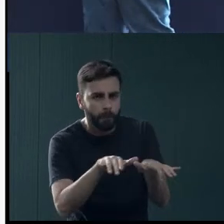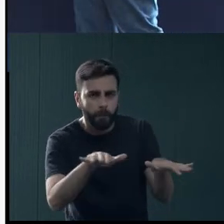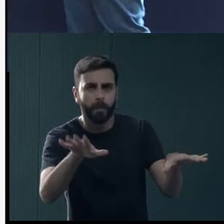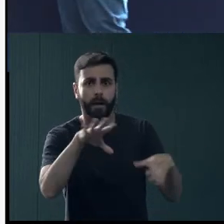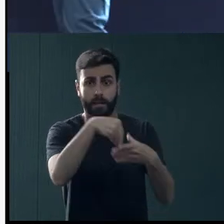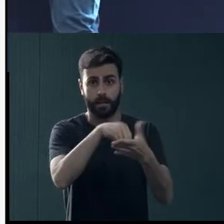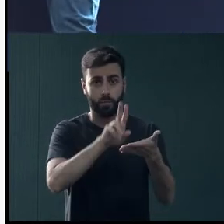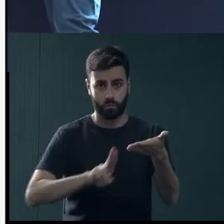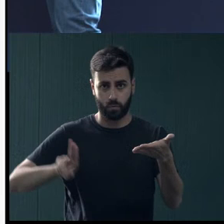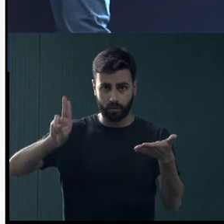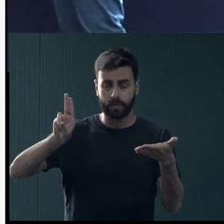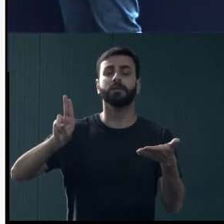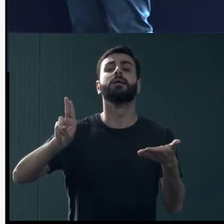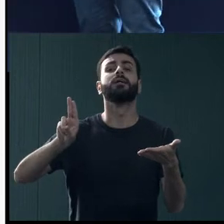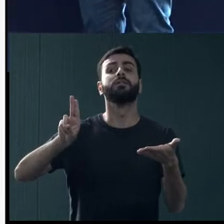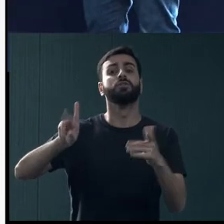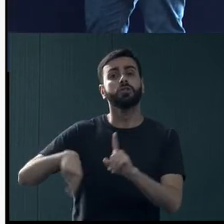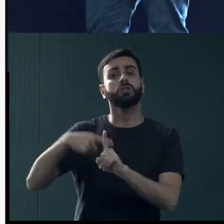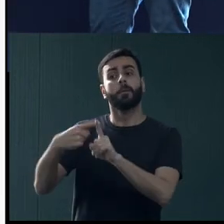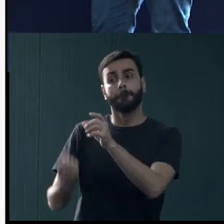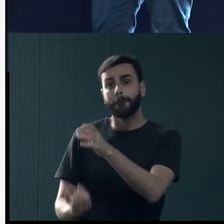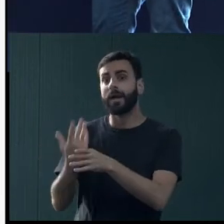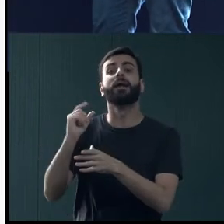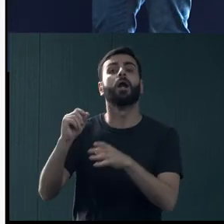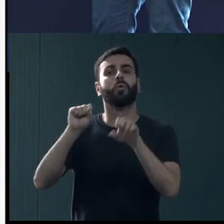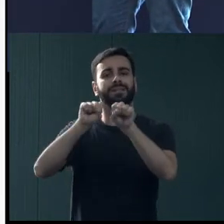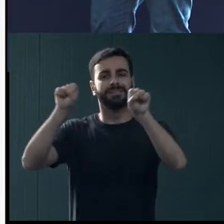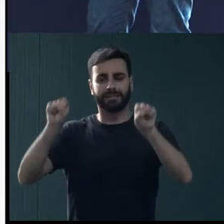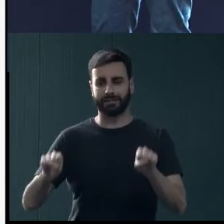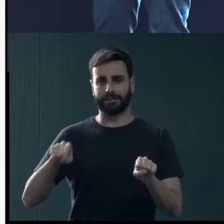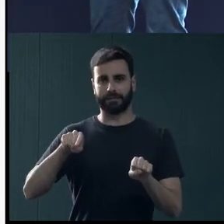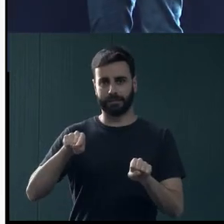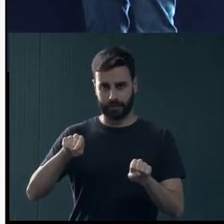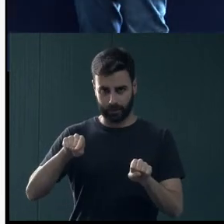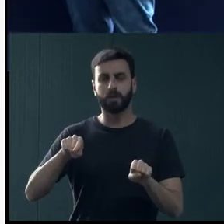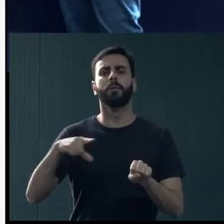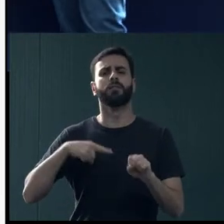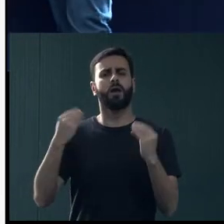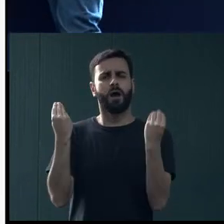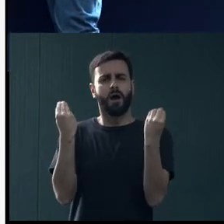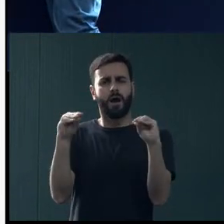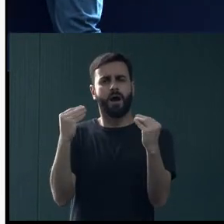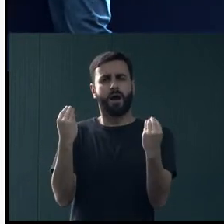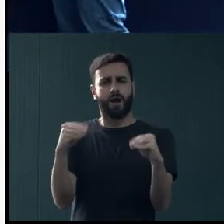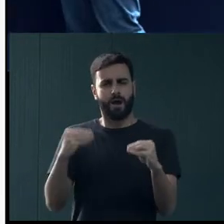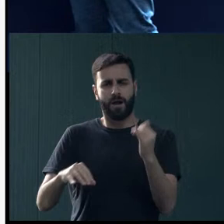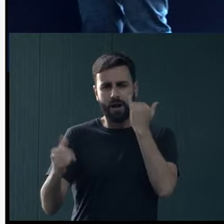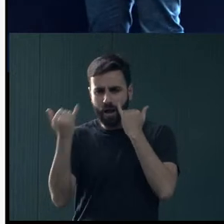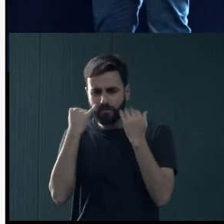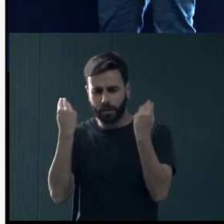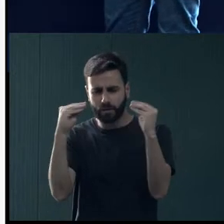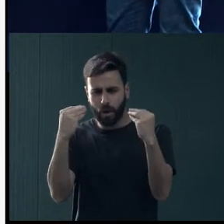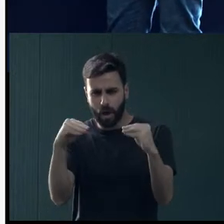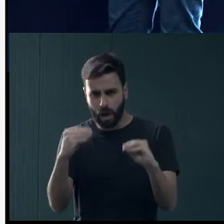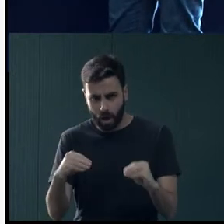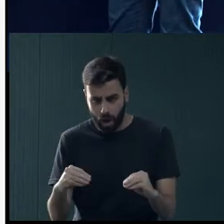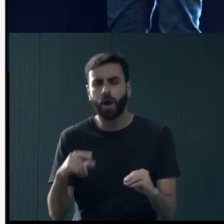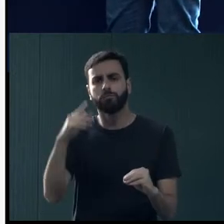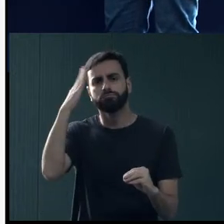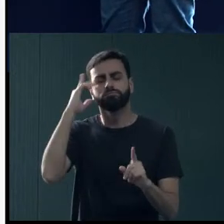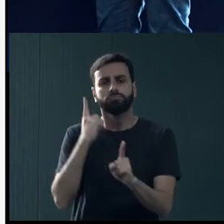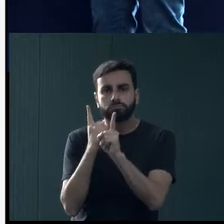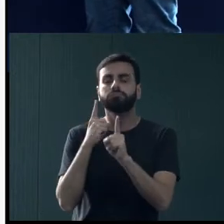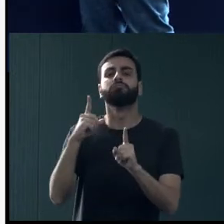interna, e junto com a criação de um portal para compilar tudo o que a universidade vem fazendo e tudo o tem